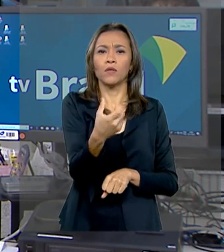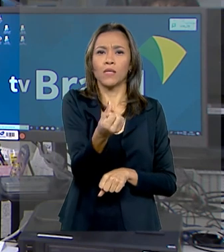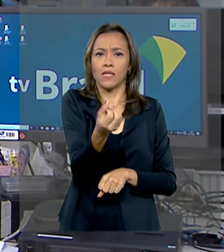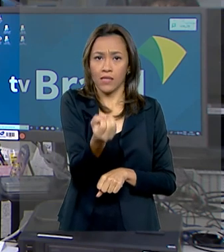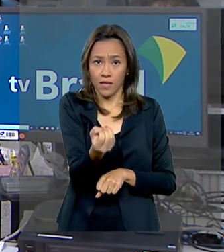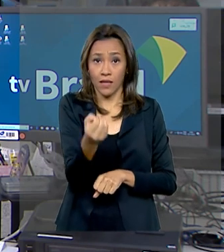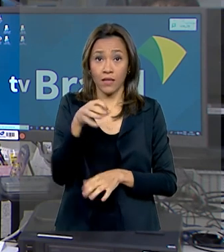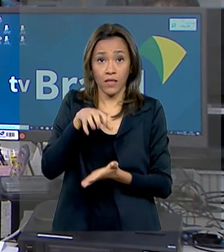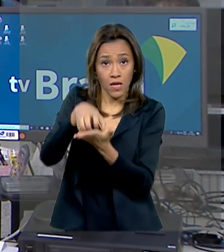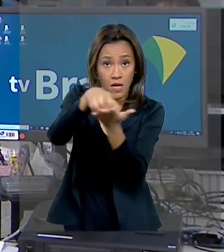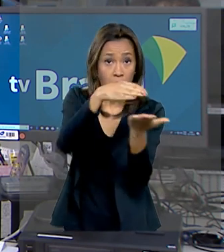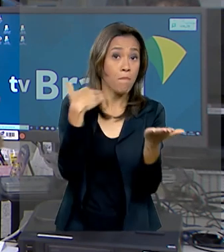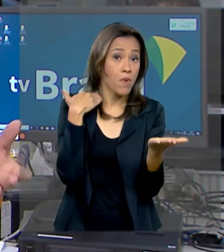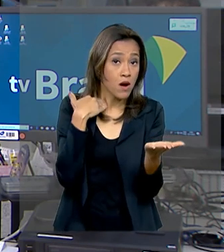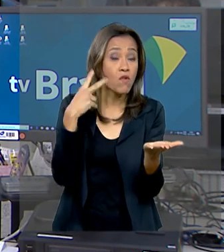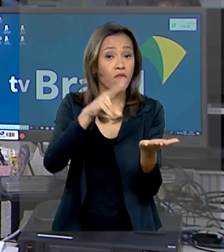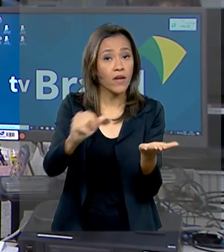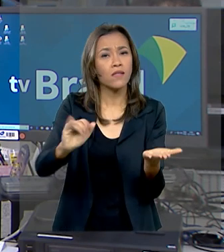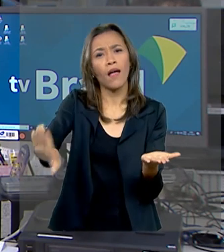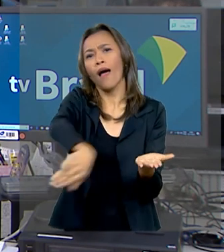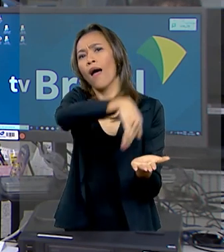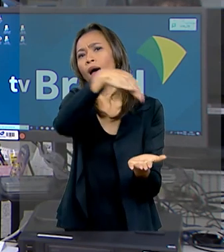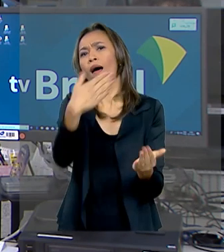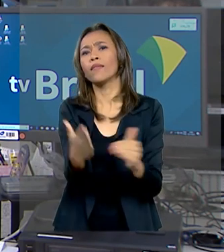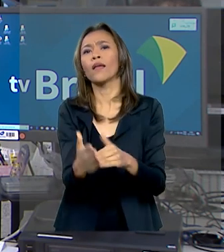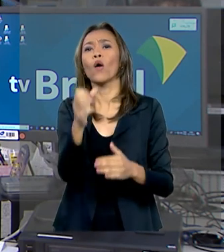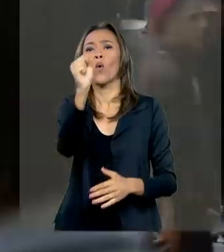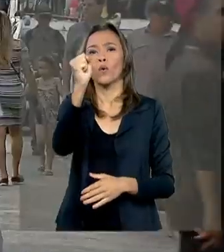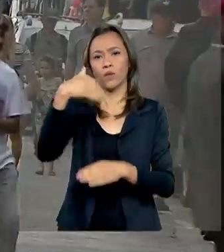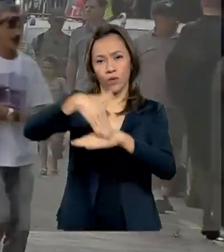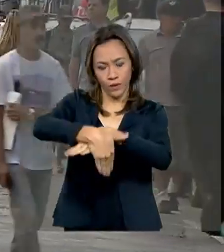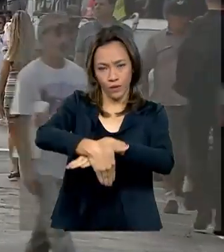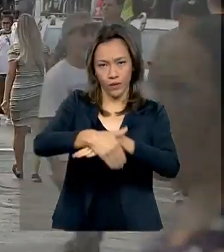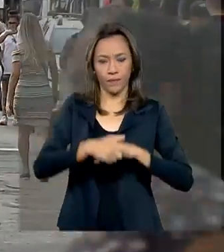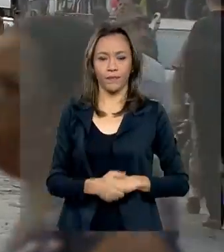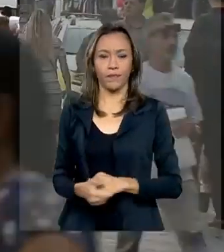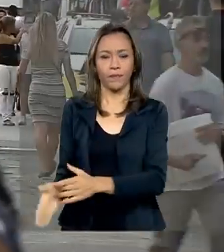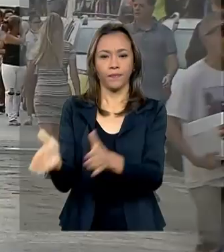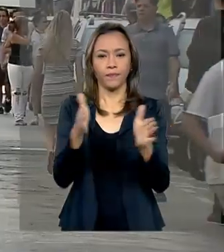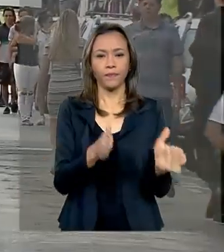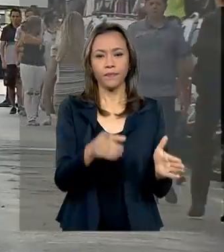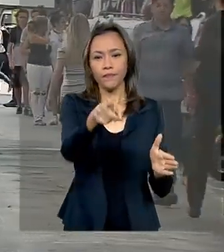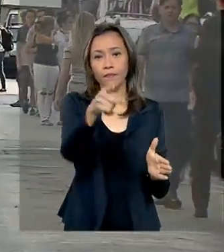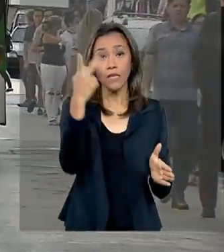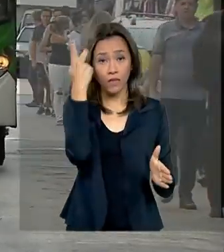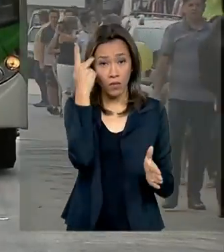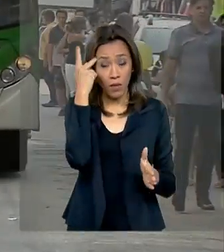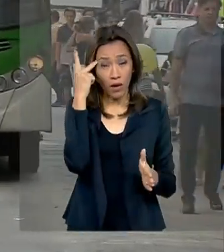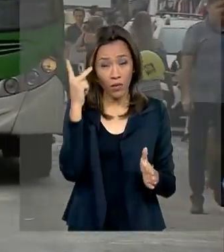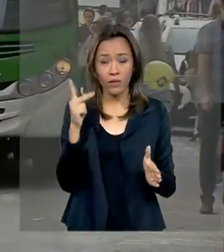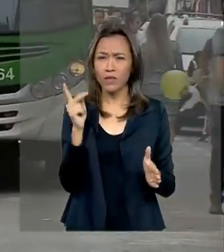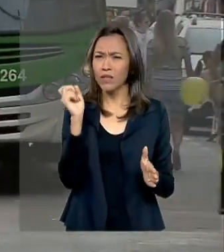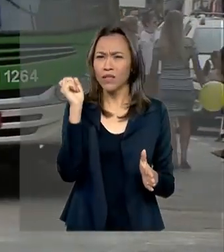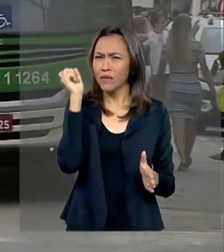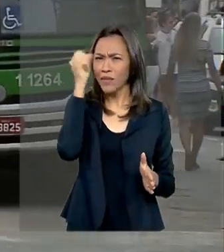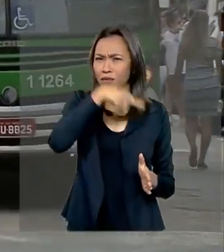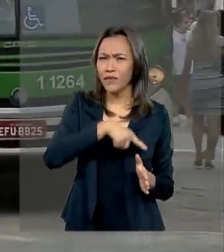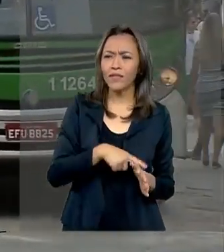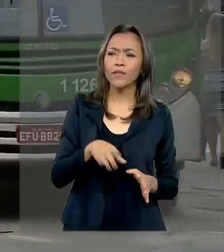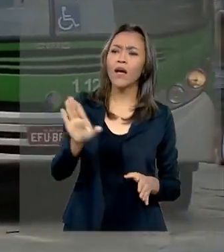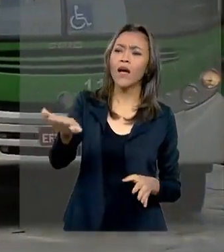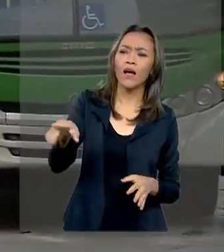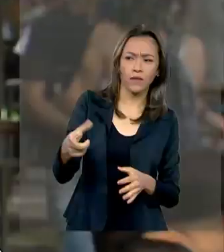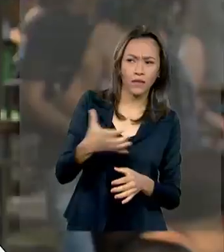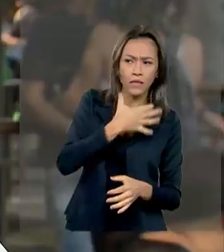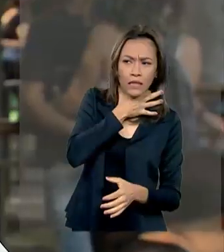horário de atendimento vai ser estendido até às 8 da noite. No centro de São Paulo, não é difícil encontrar uma pessoa